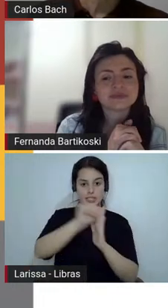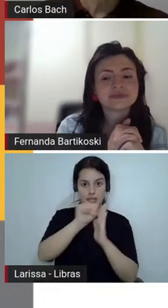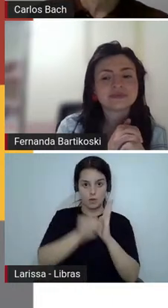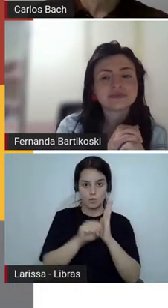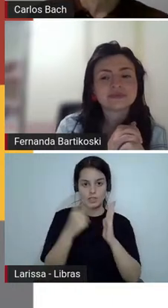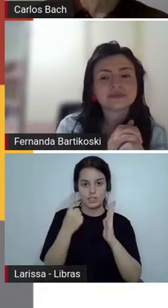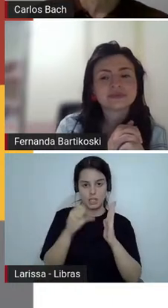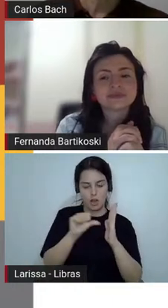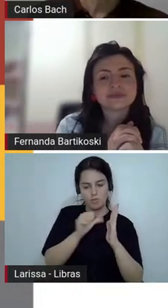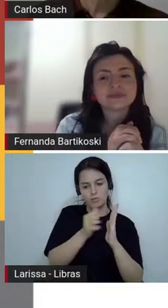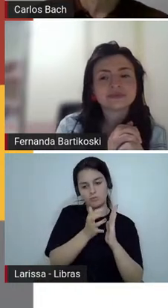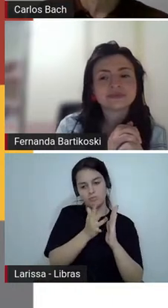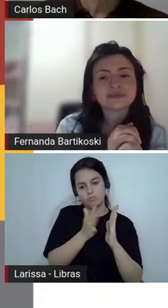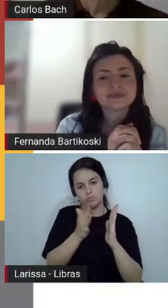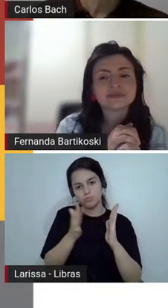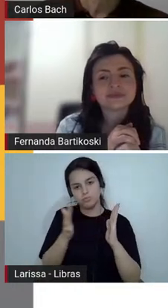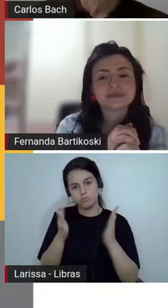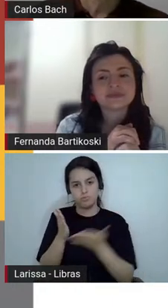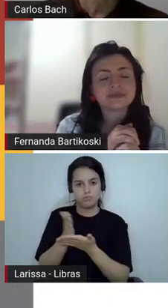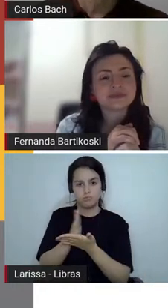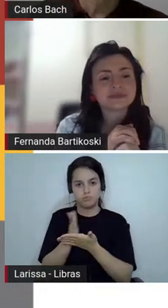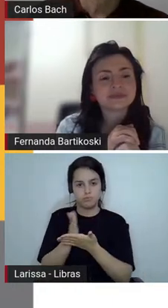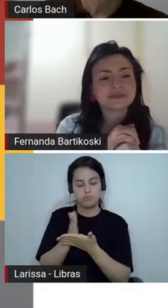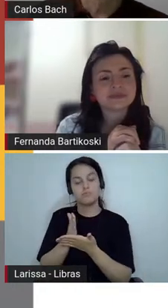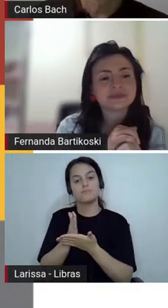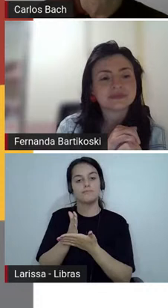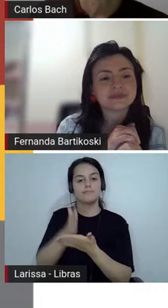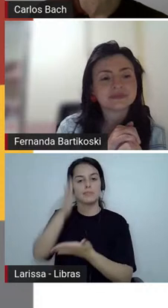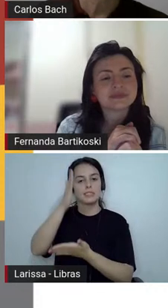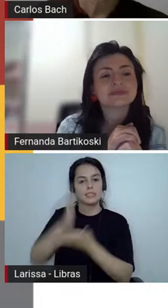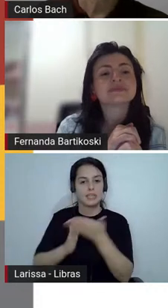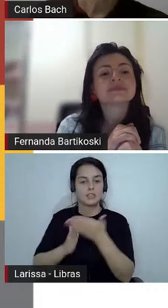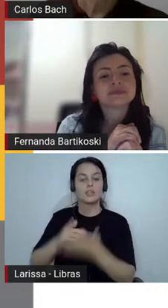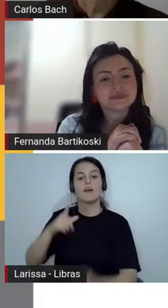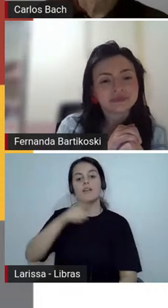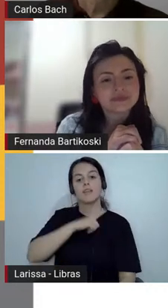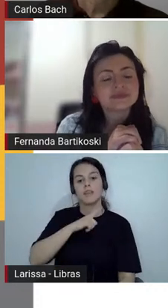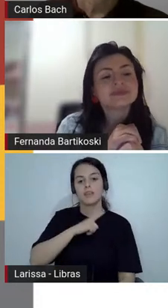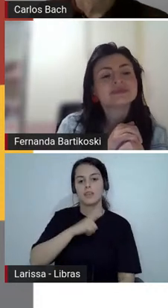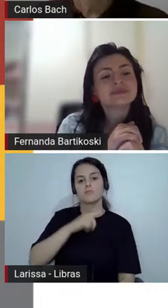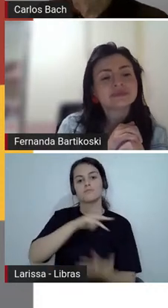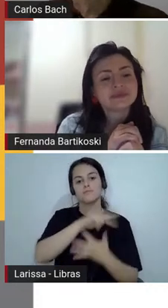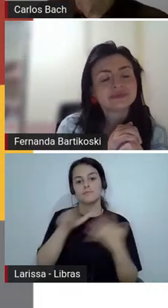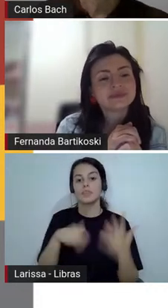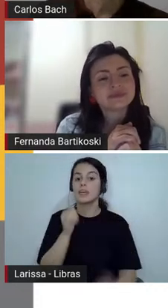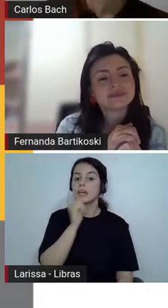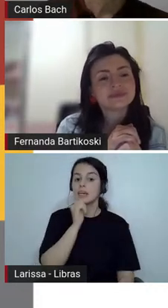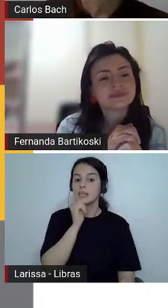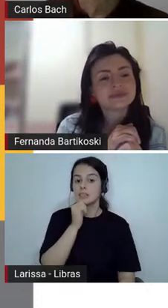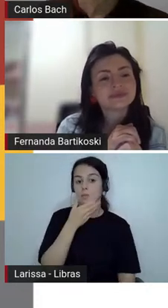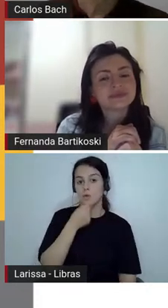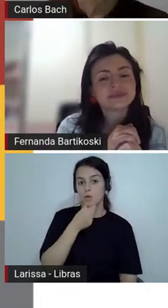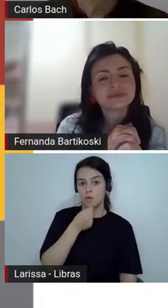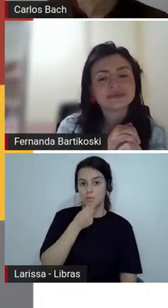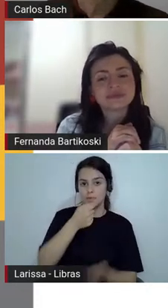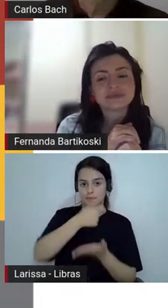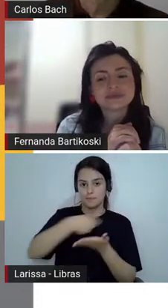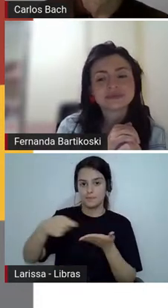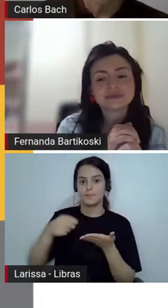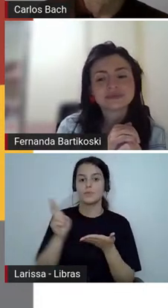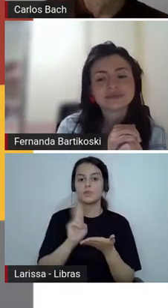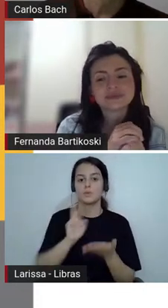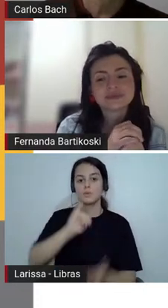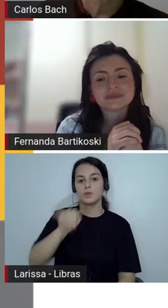folhetins dos jornais de época sob a pena de escritores, como José de Alencar, aí ele diz que ele fica ziguezagueando entre os